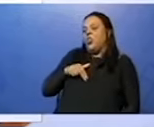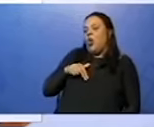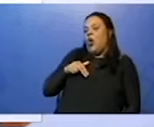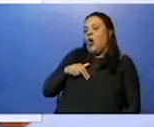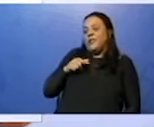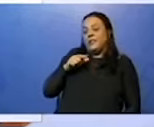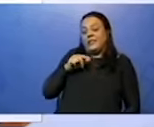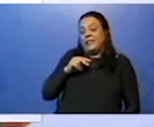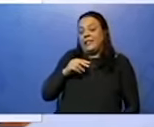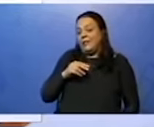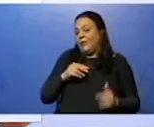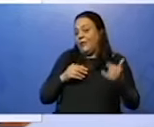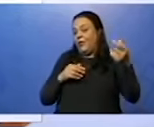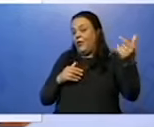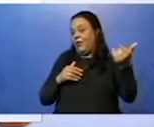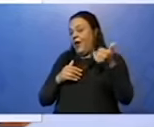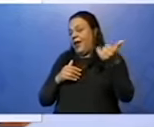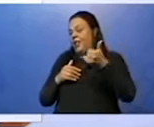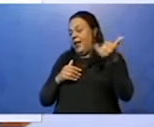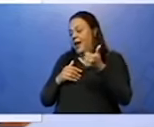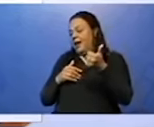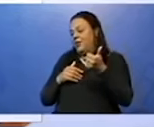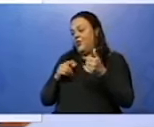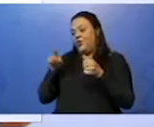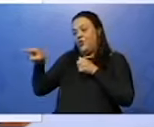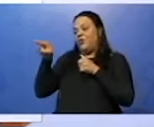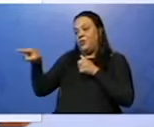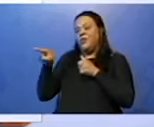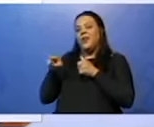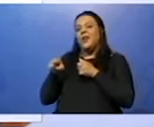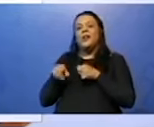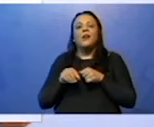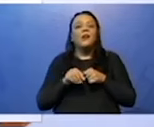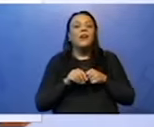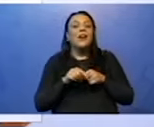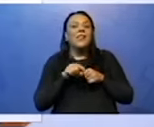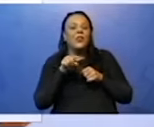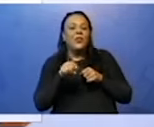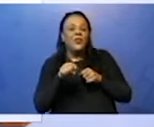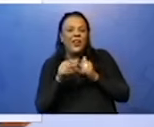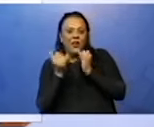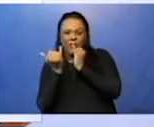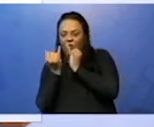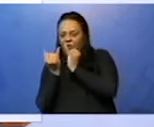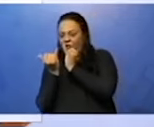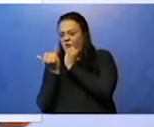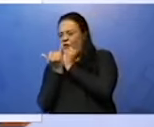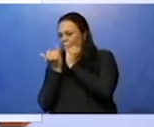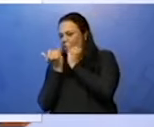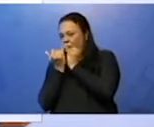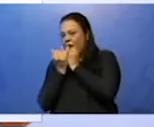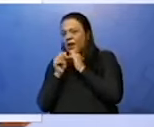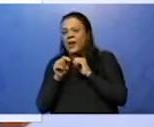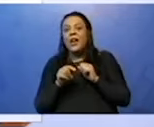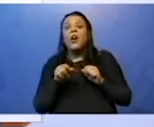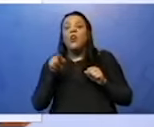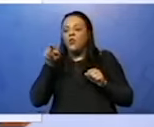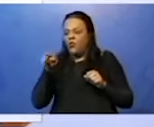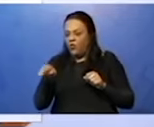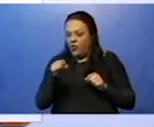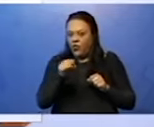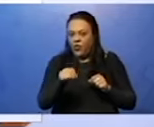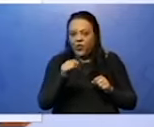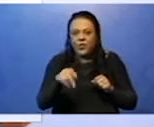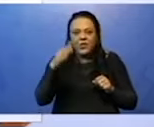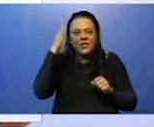Você sabe. Você só não quer contar quem foi. Então, quando você quer fazer aquela fofoca, aquela intriga, ou fazer de conta que você não quer